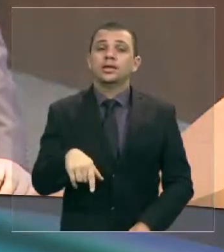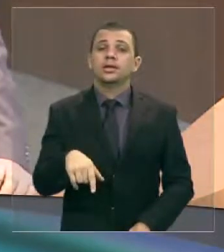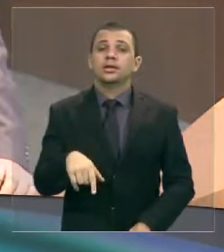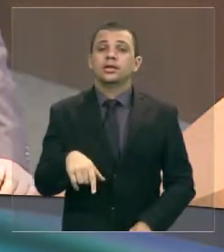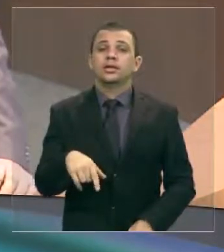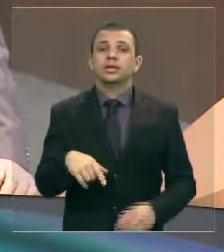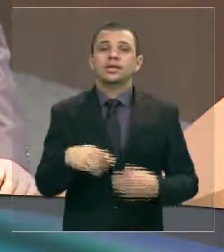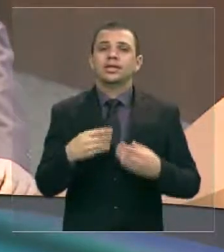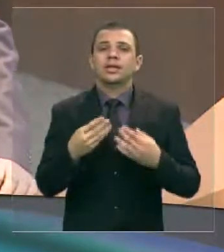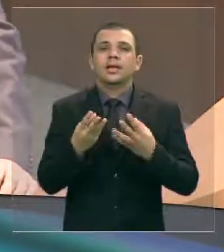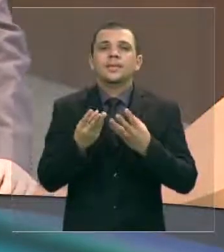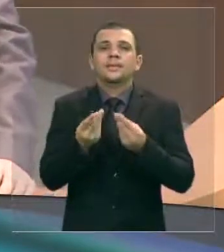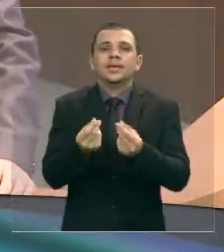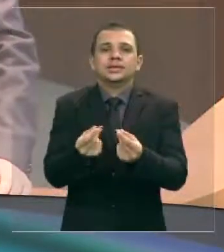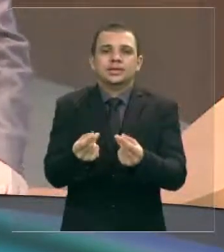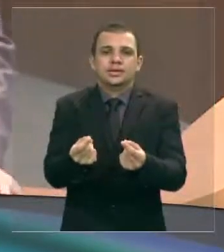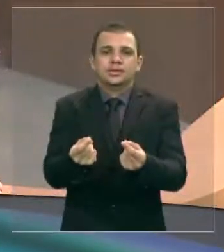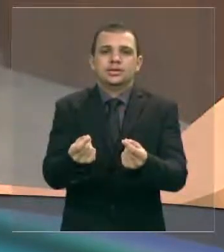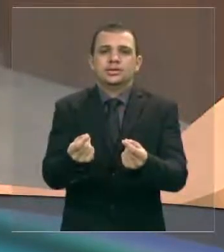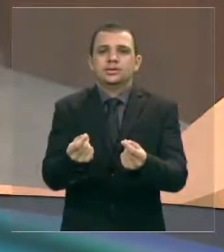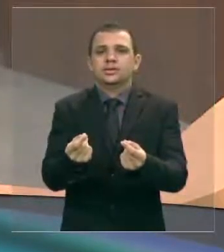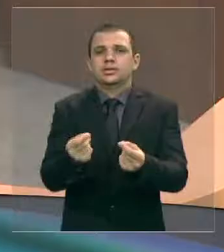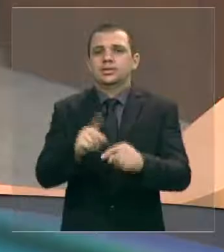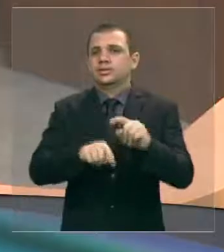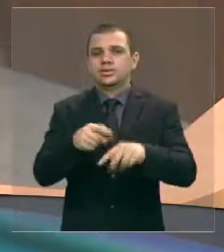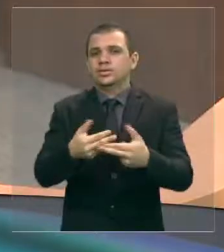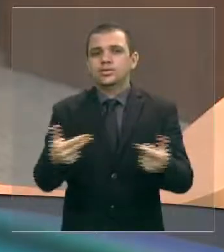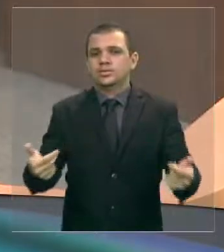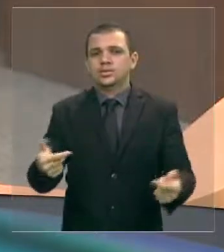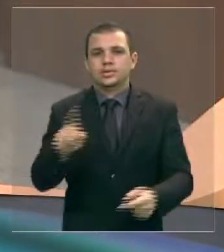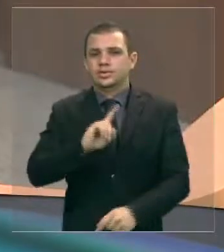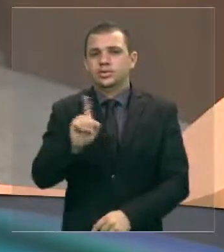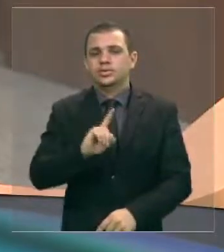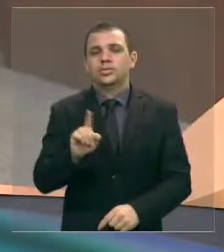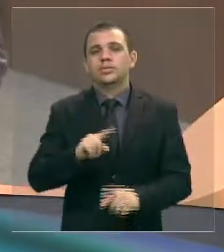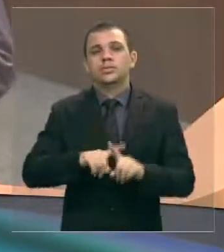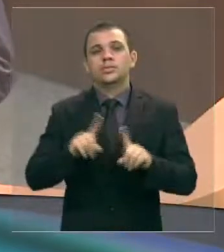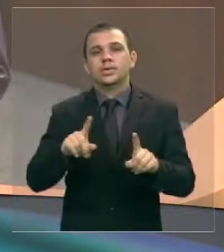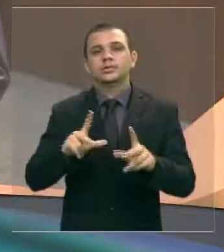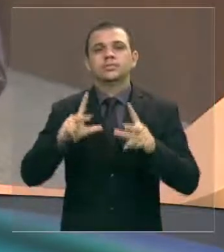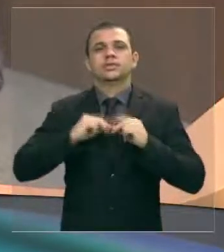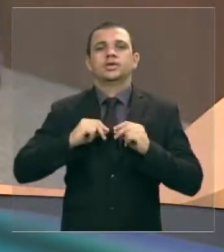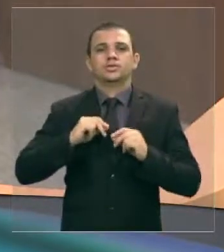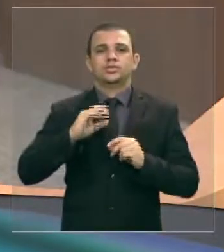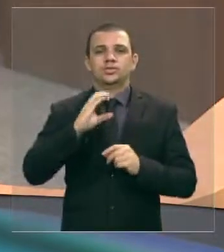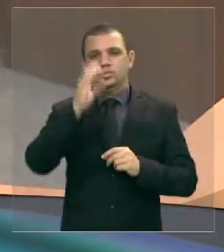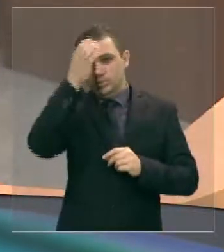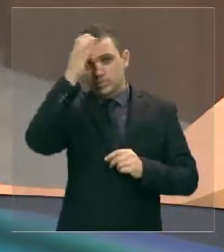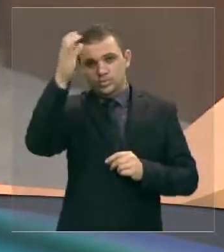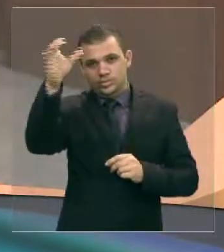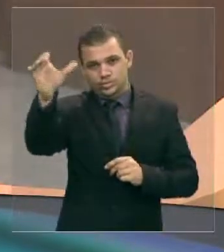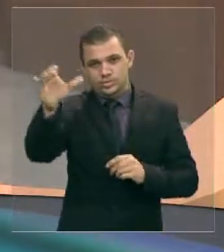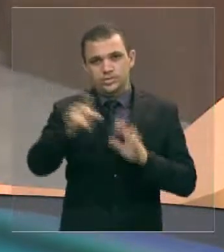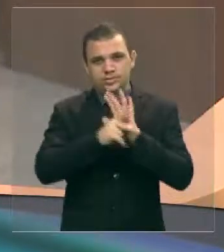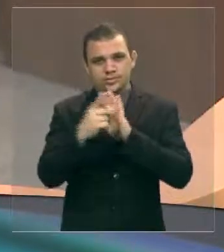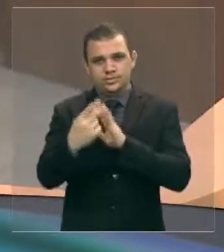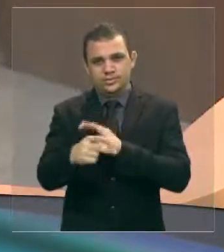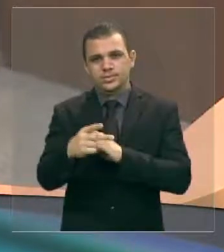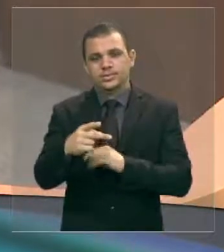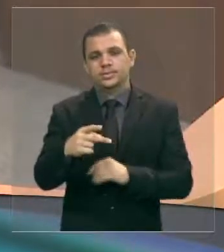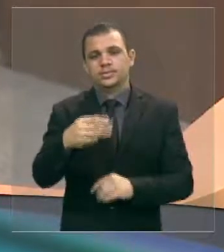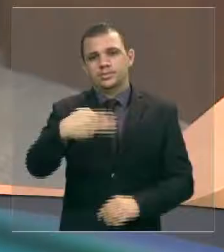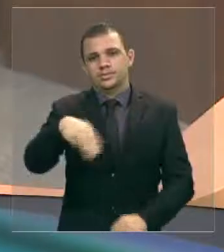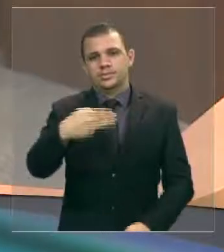disciplina o programa estadual de identificação e referência de bens culturais de natureza imaterial é um projeto